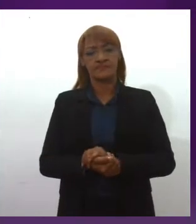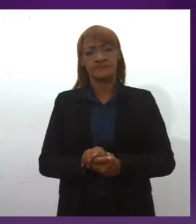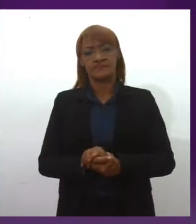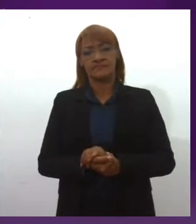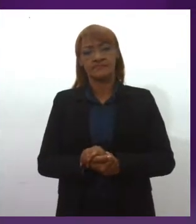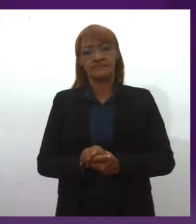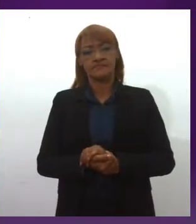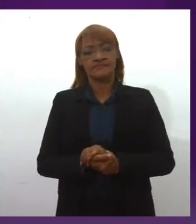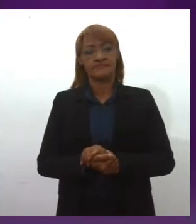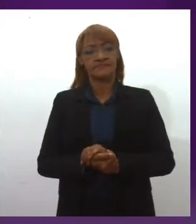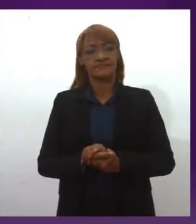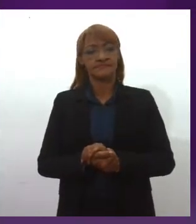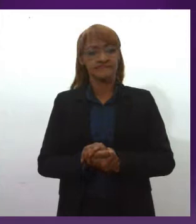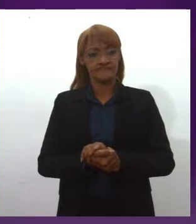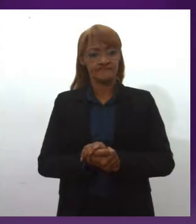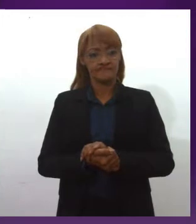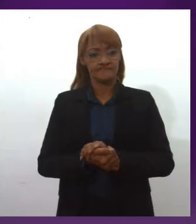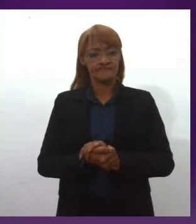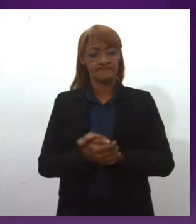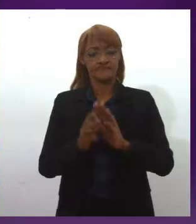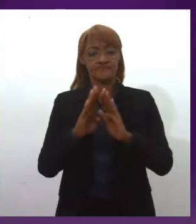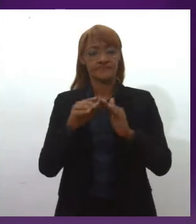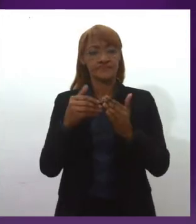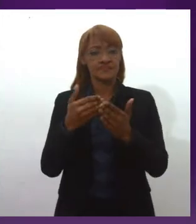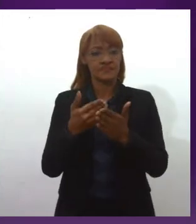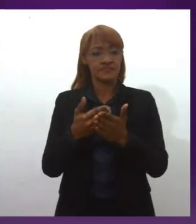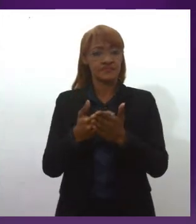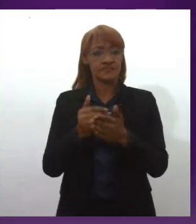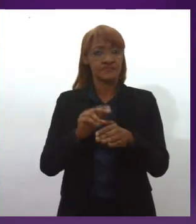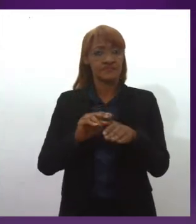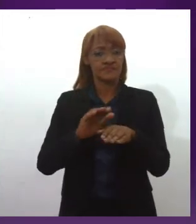Leciona português nas escolas mais importantes da cidade.